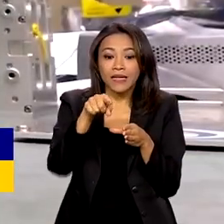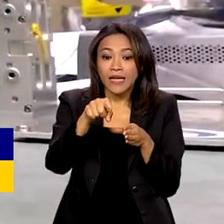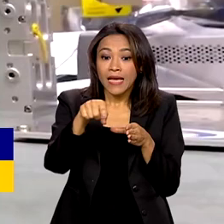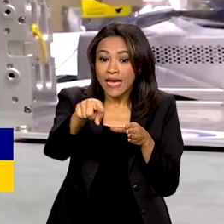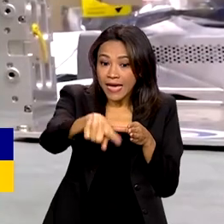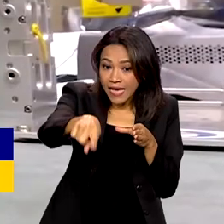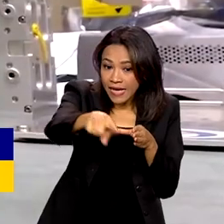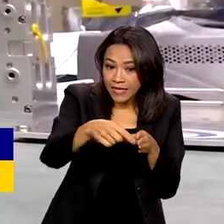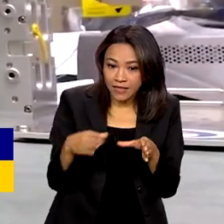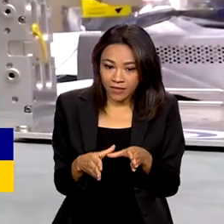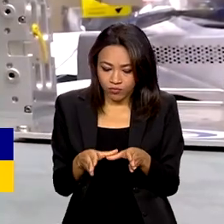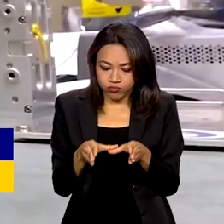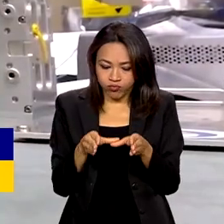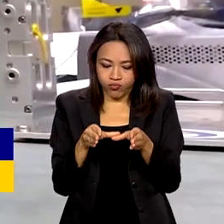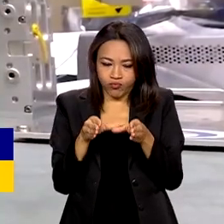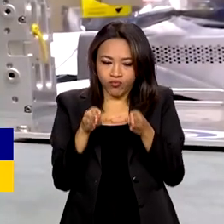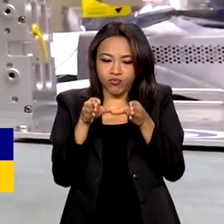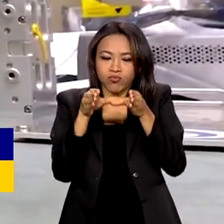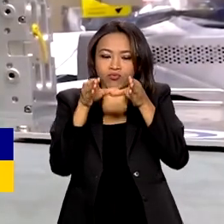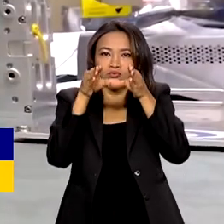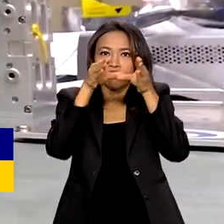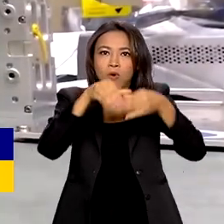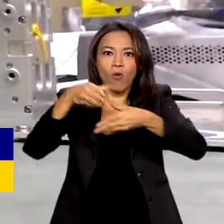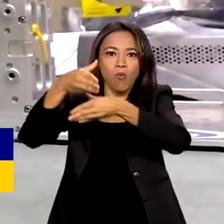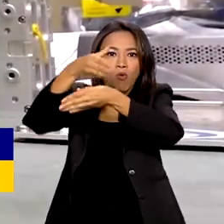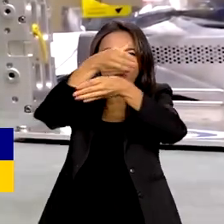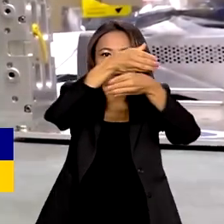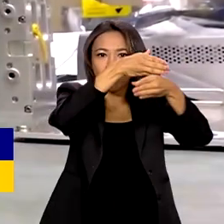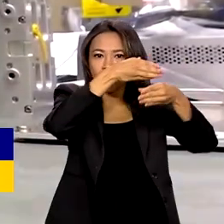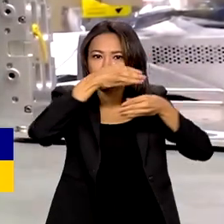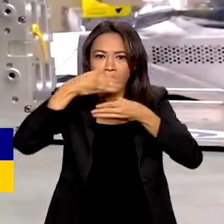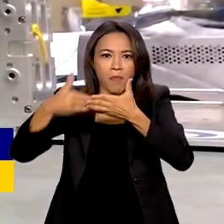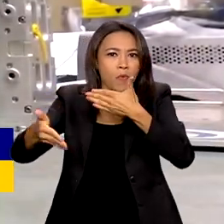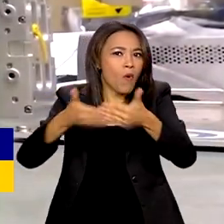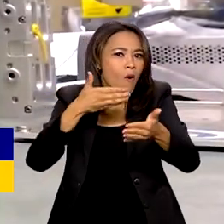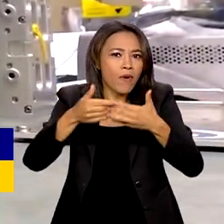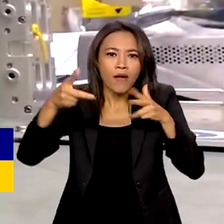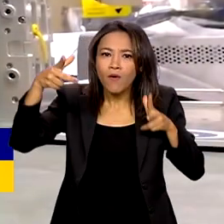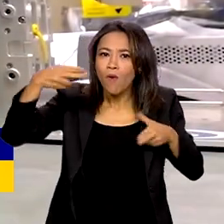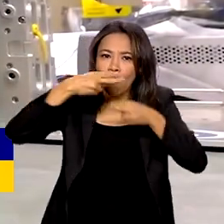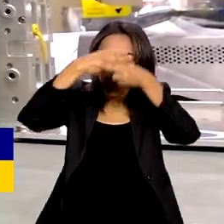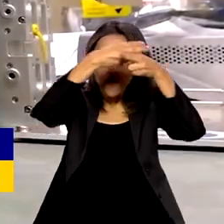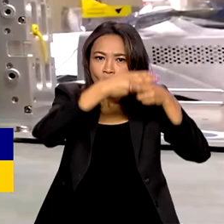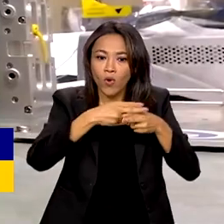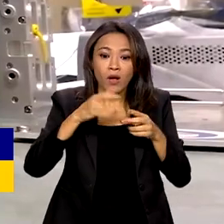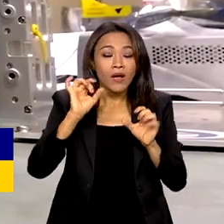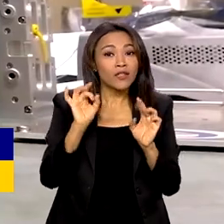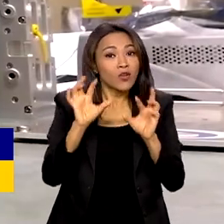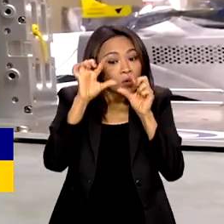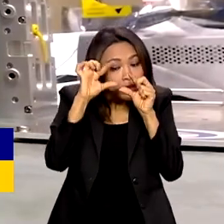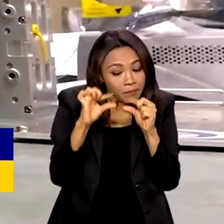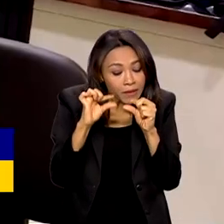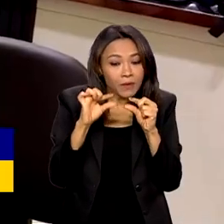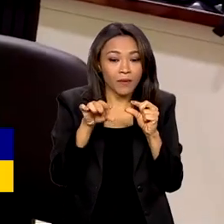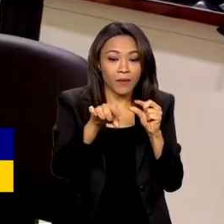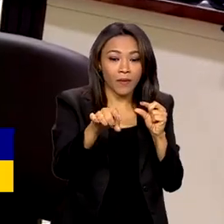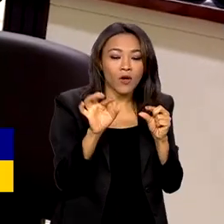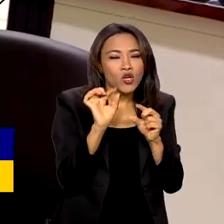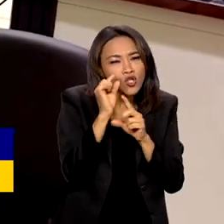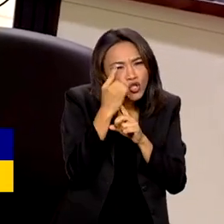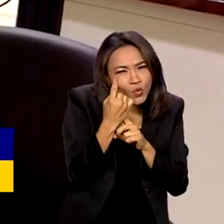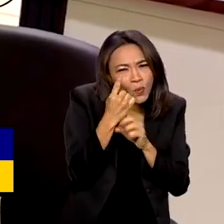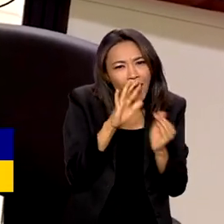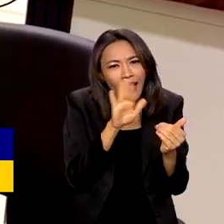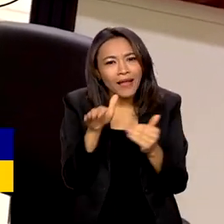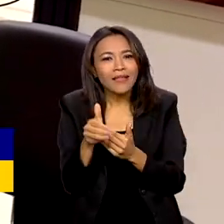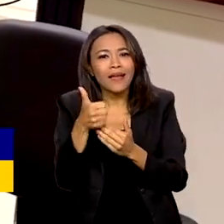nanossatélites funcionam como qualquer satélite. A diferença está no tamanho. Podem pesar de 1 a 10